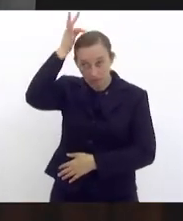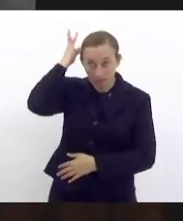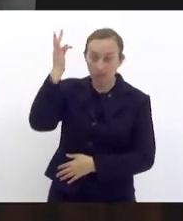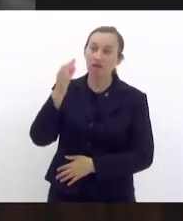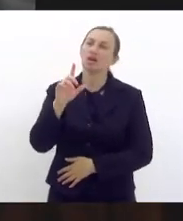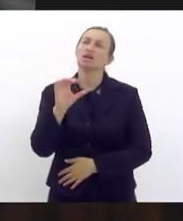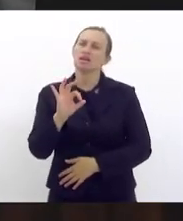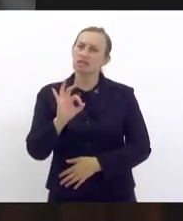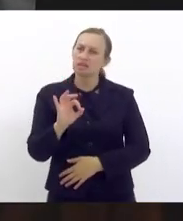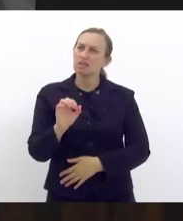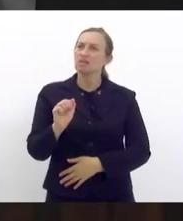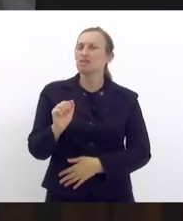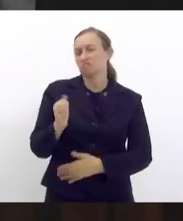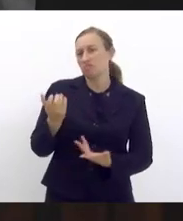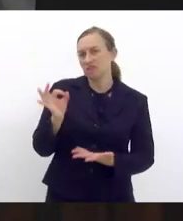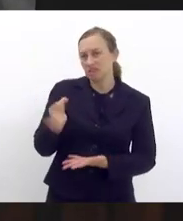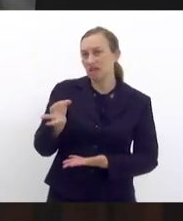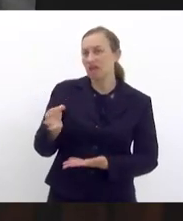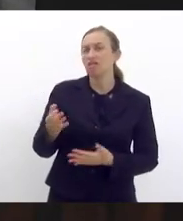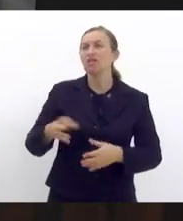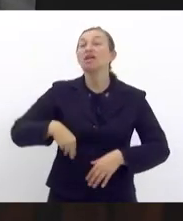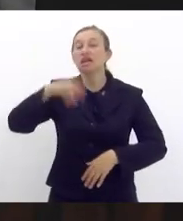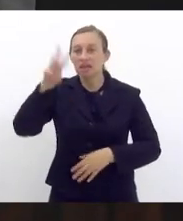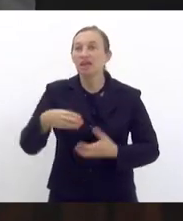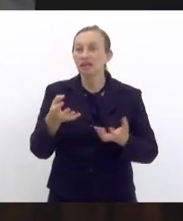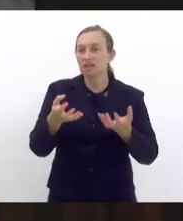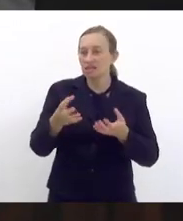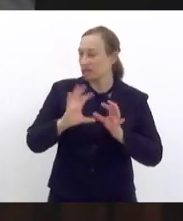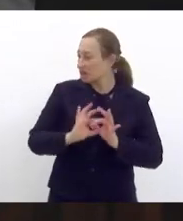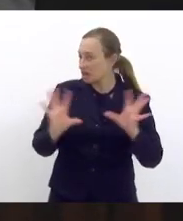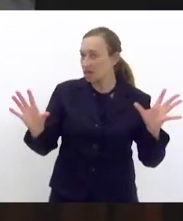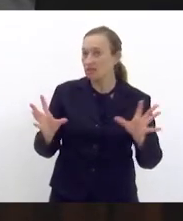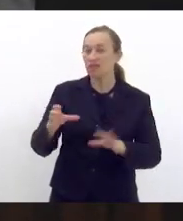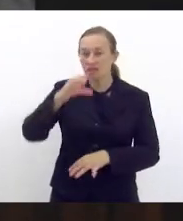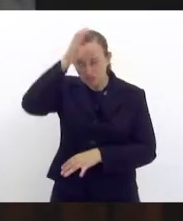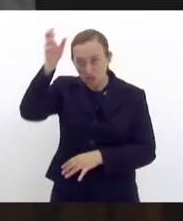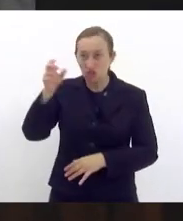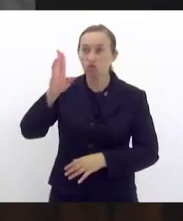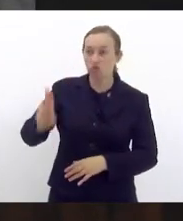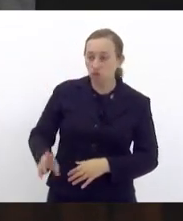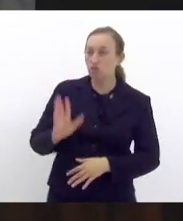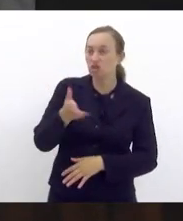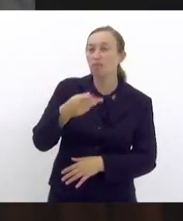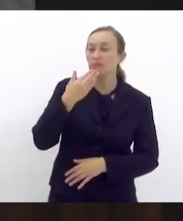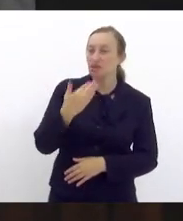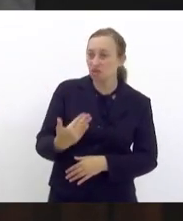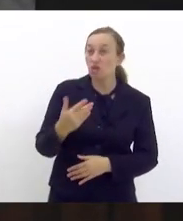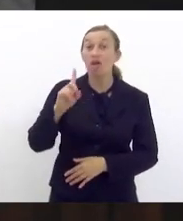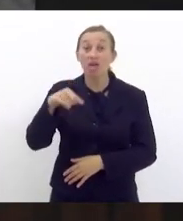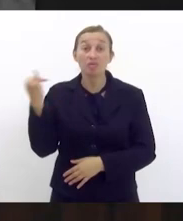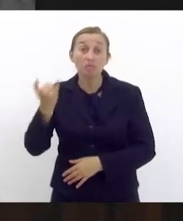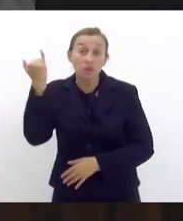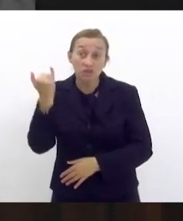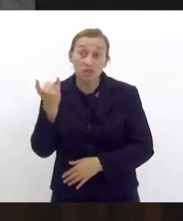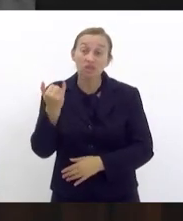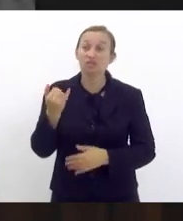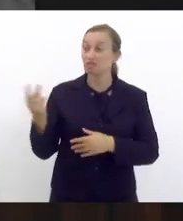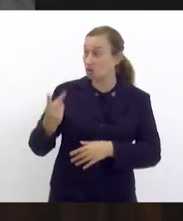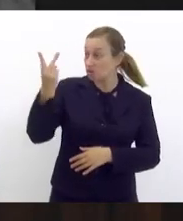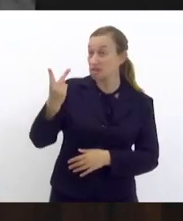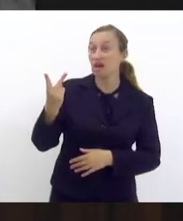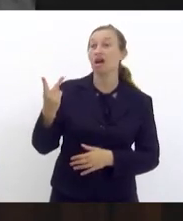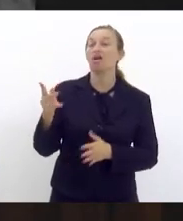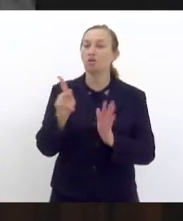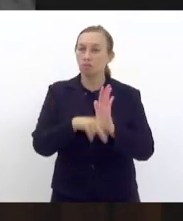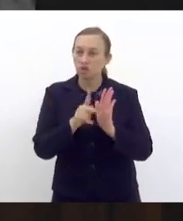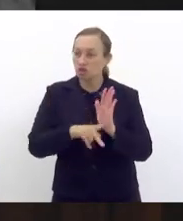Claro, vai ser um prazer. Quem quiser, está aberta. Tia Ju já pediu aí também. E é importante a gente enriquecer o projeto. A gente está